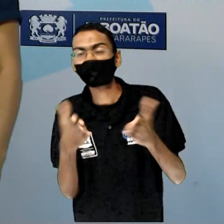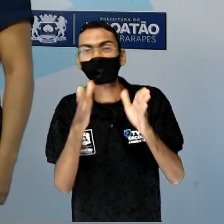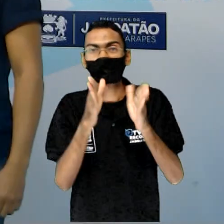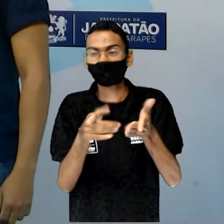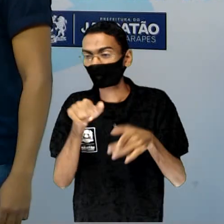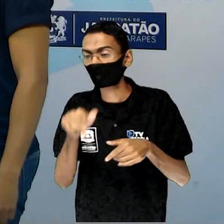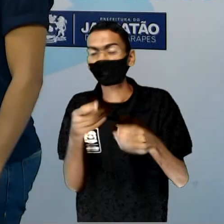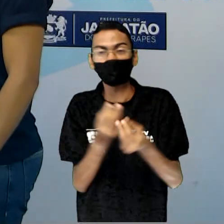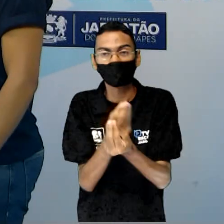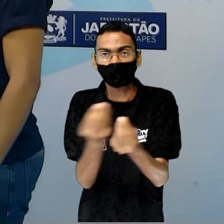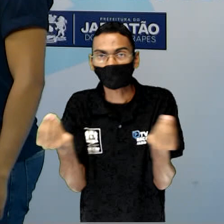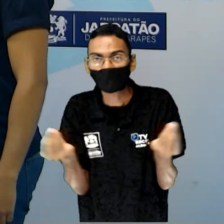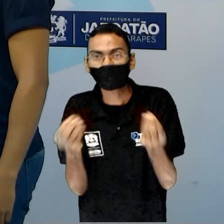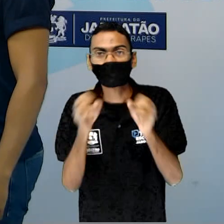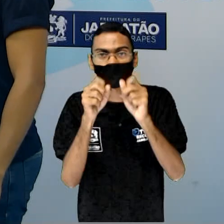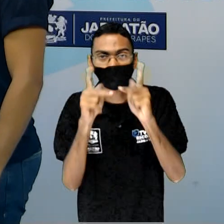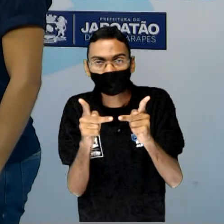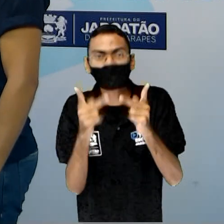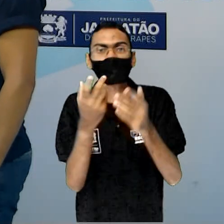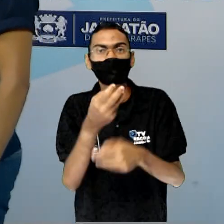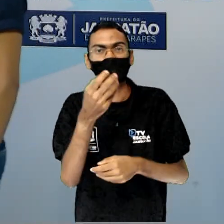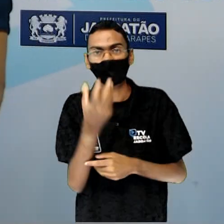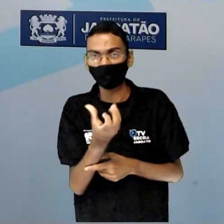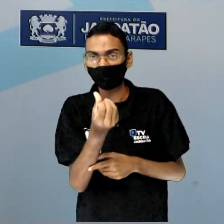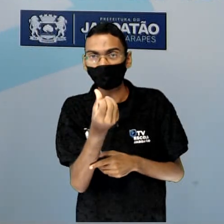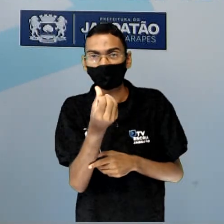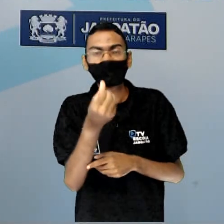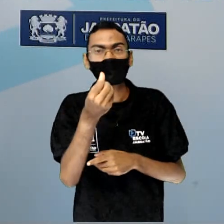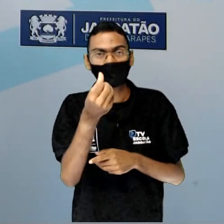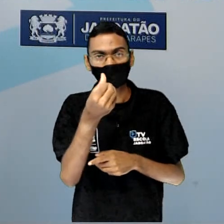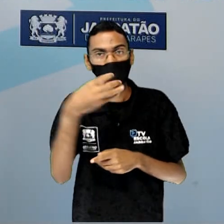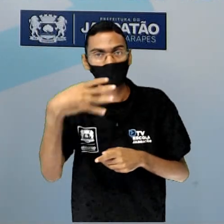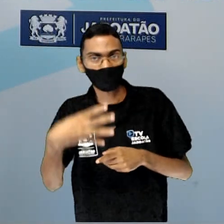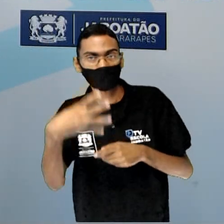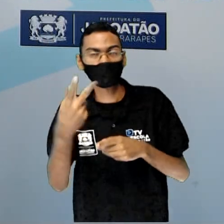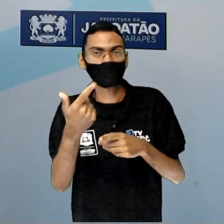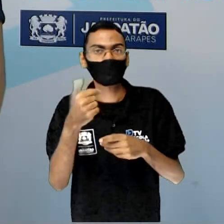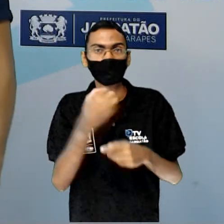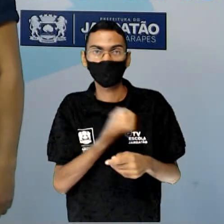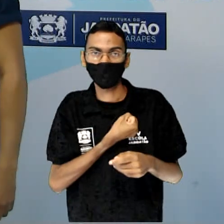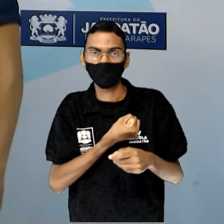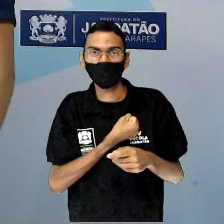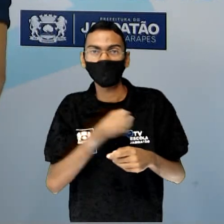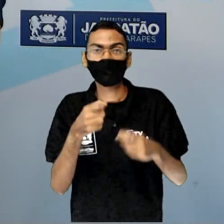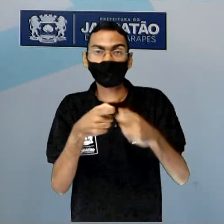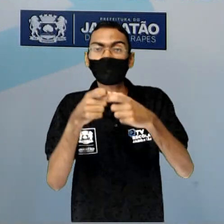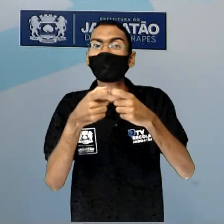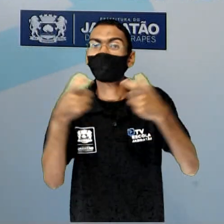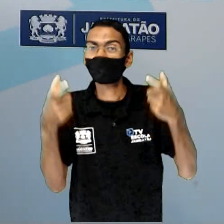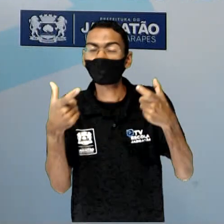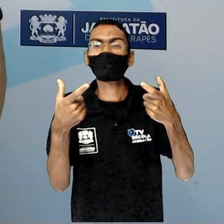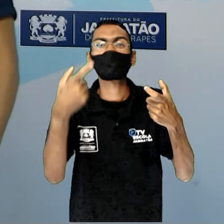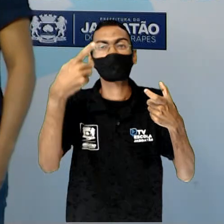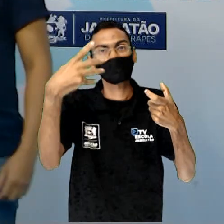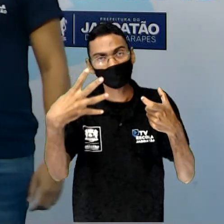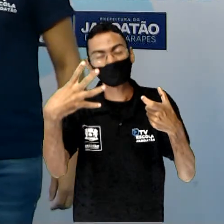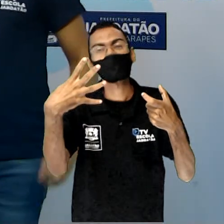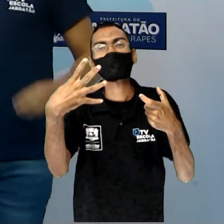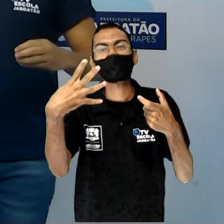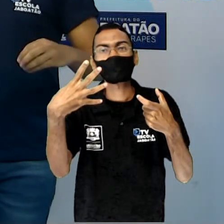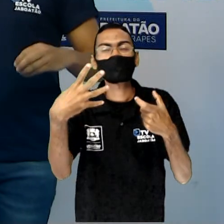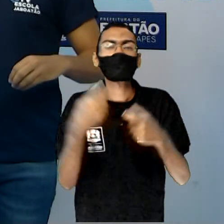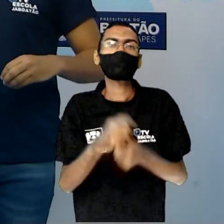quartos. Observem que seis, que é o numerador, é maior que quatro, que é o denominador.